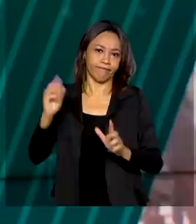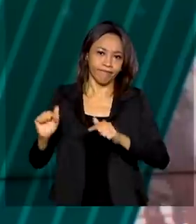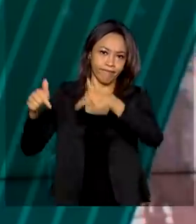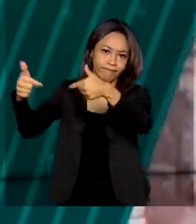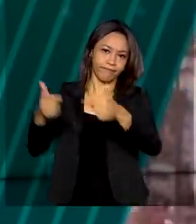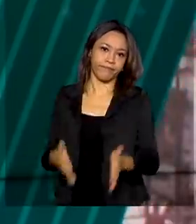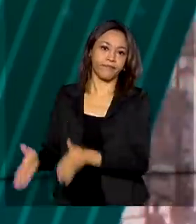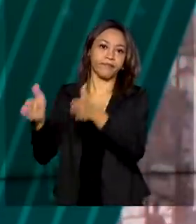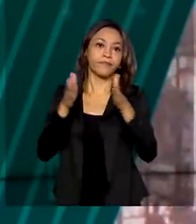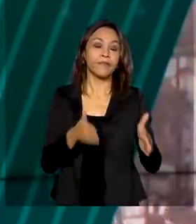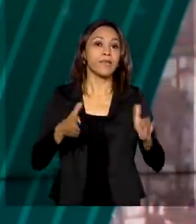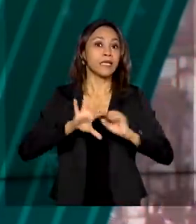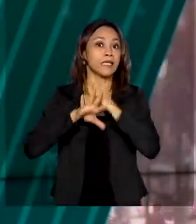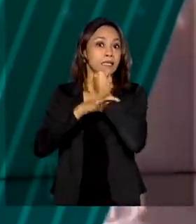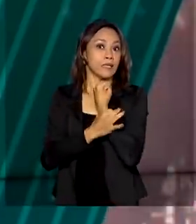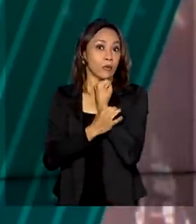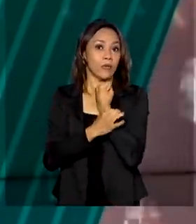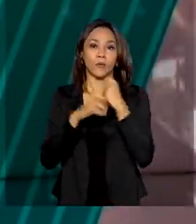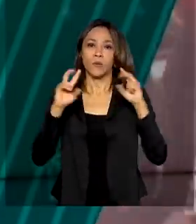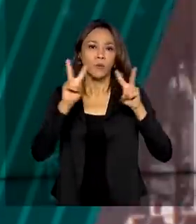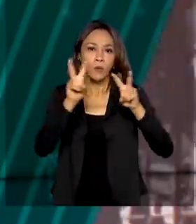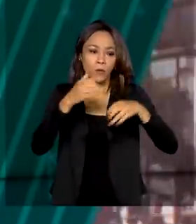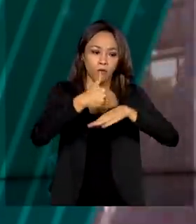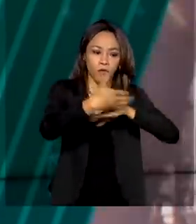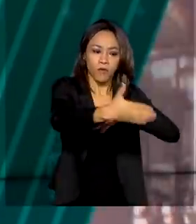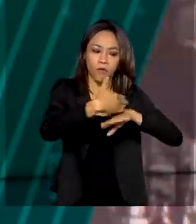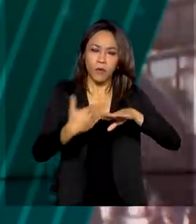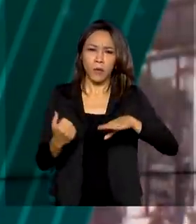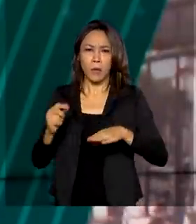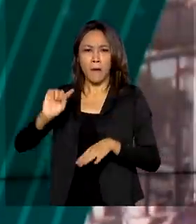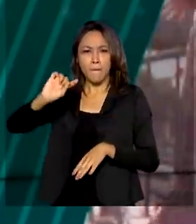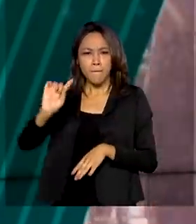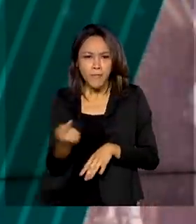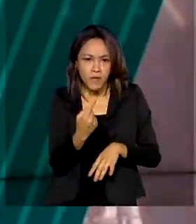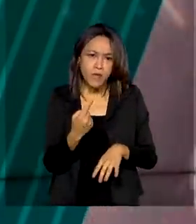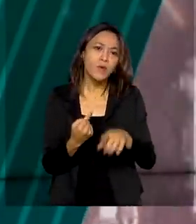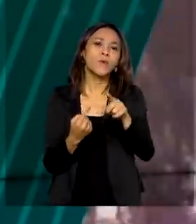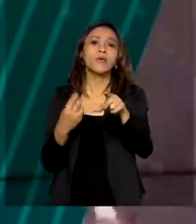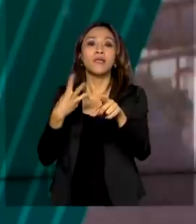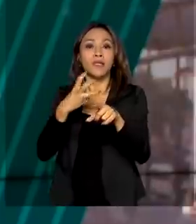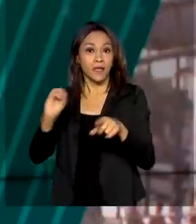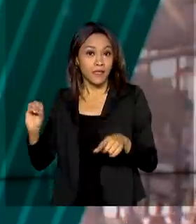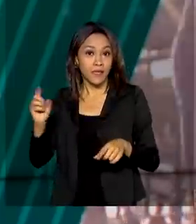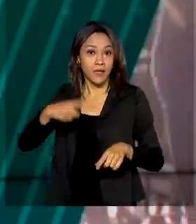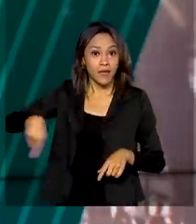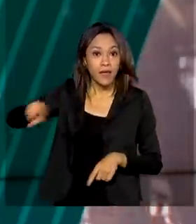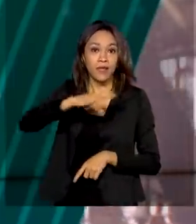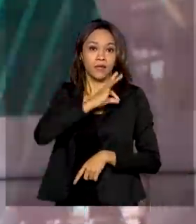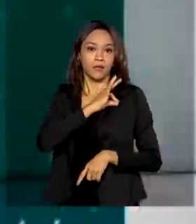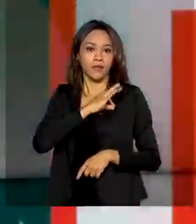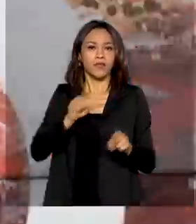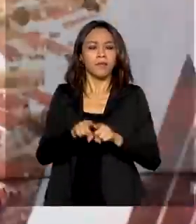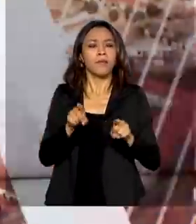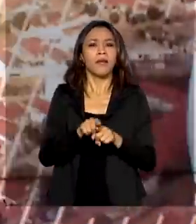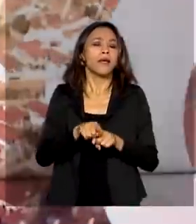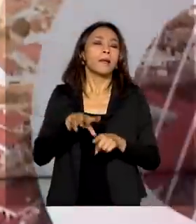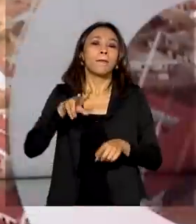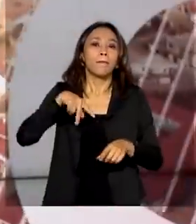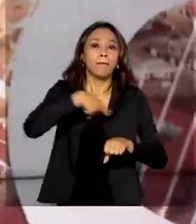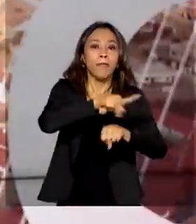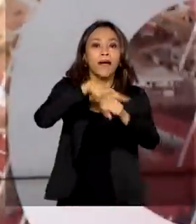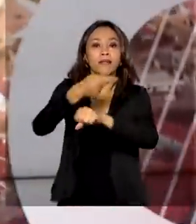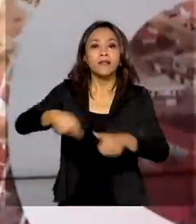Segurança nas fronteiras. 1.300 agentes públicos de todos os estados brasileiros e de países da América Latina